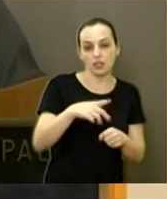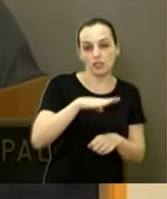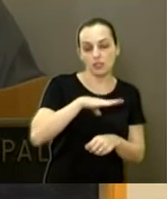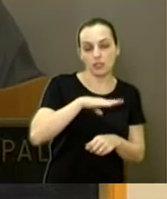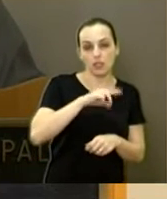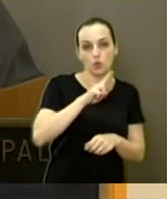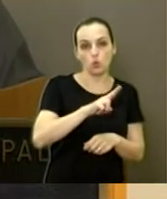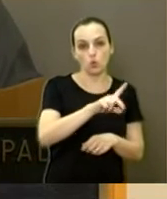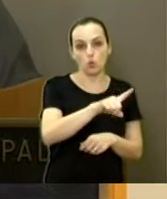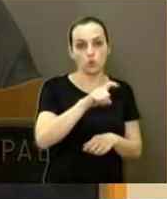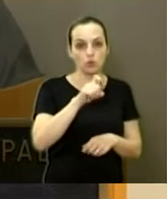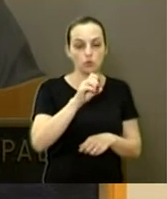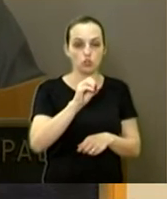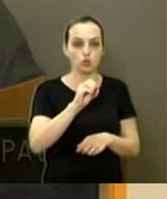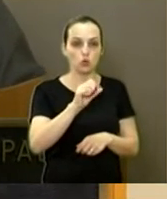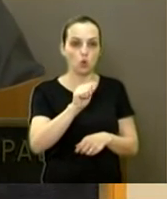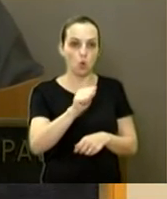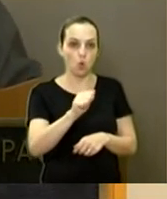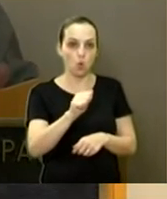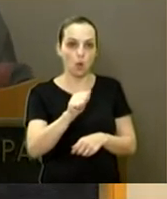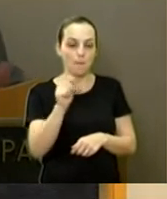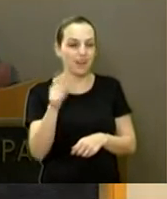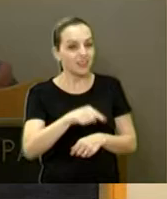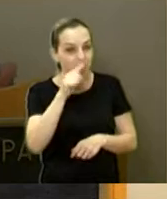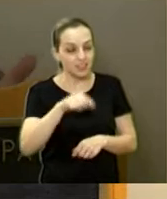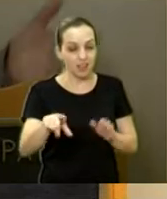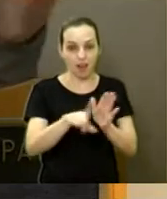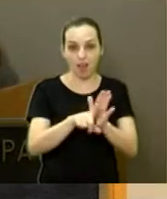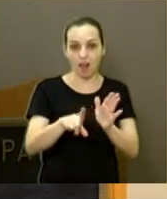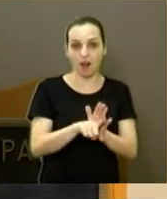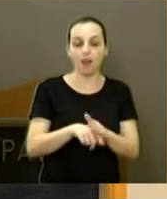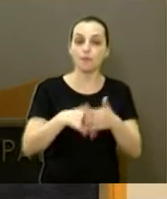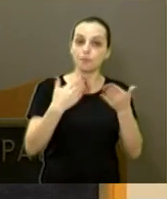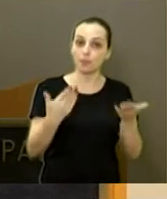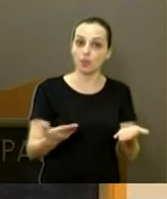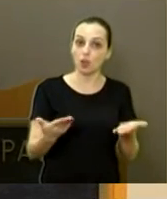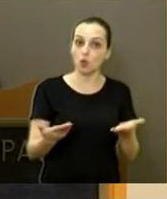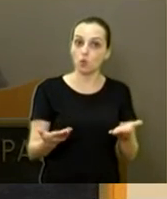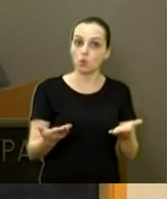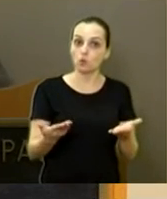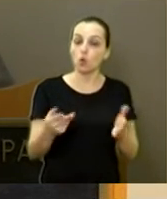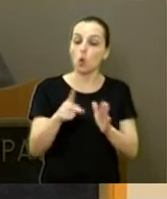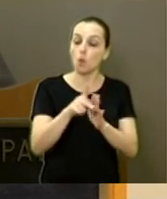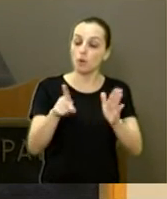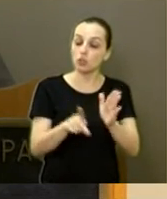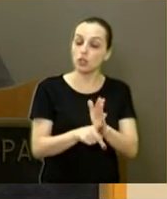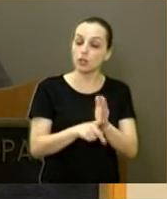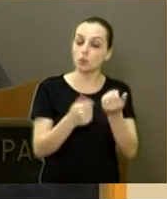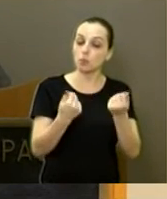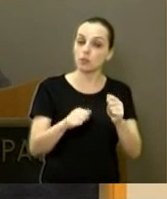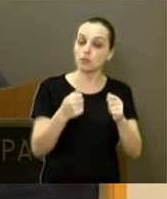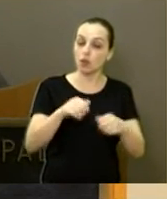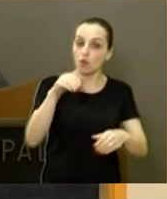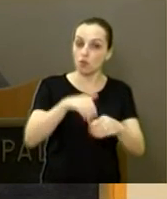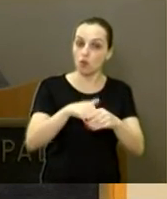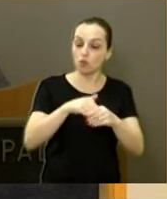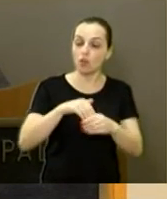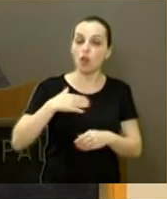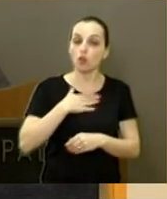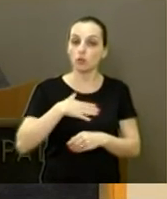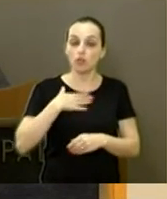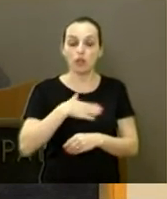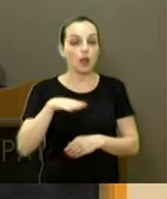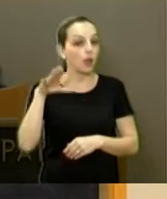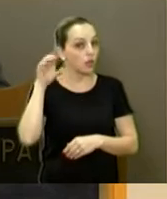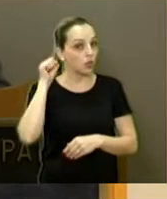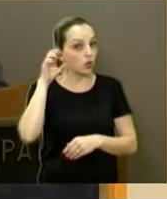entrando com uma ação para revogar. Então, senhores vereadores, quando eu entrar nessa casa, eu gostaria que vocês ouvissem